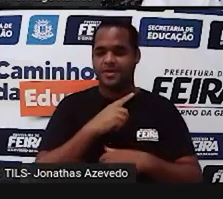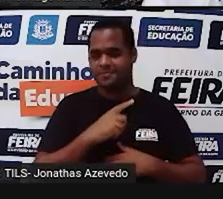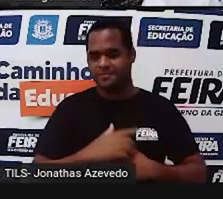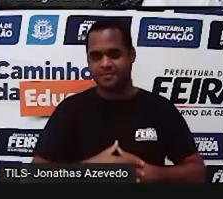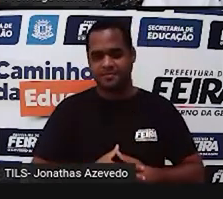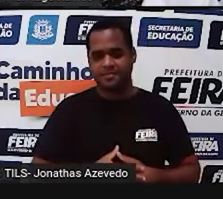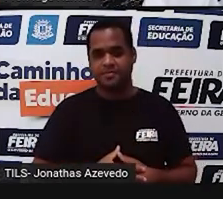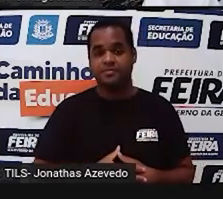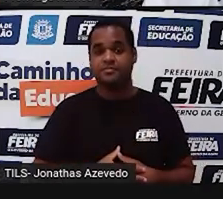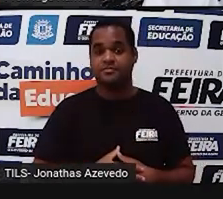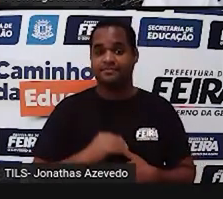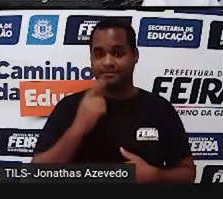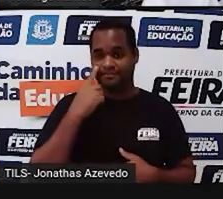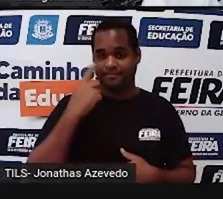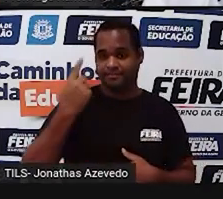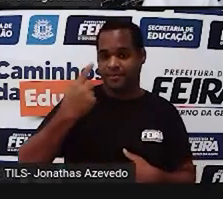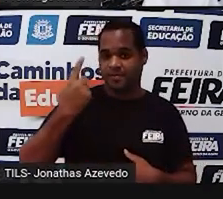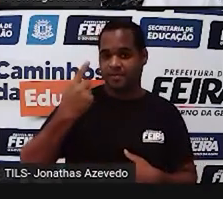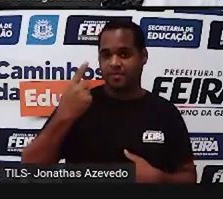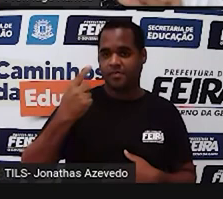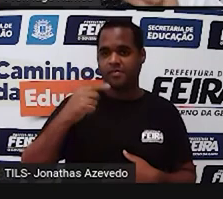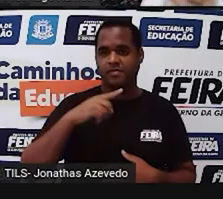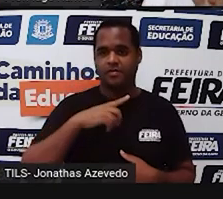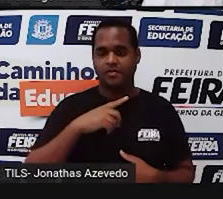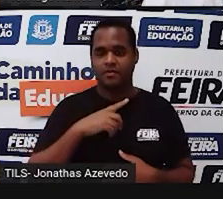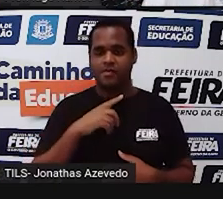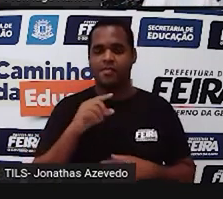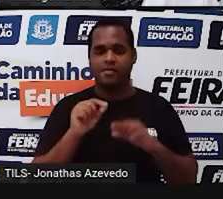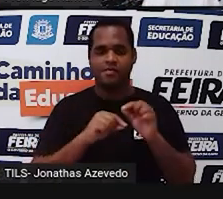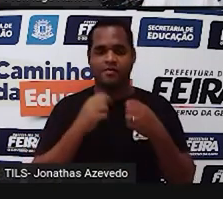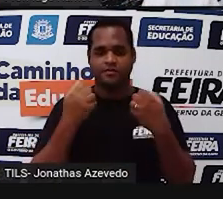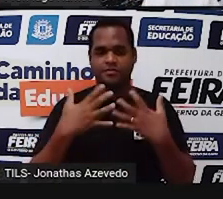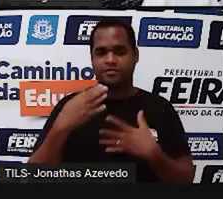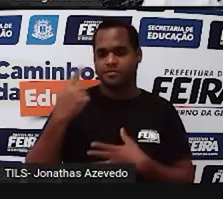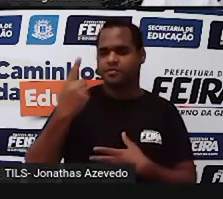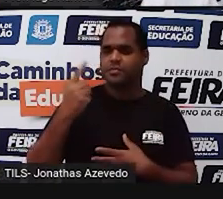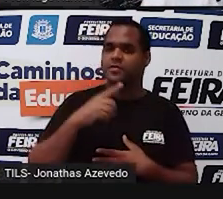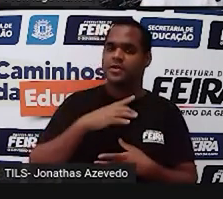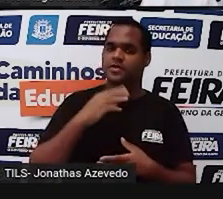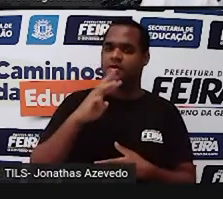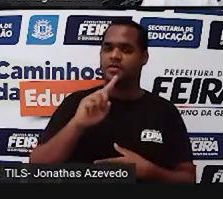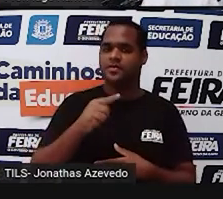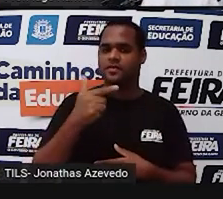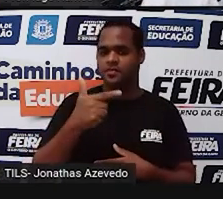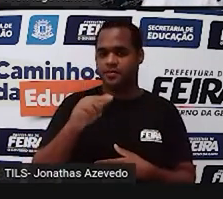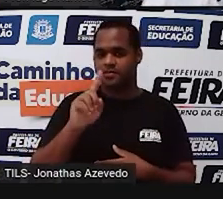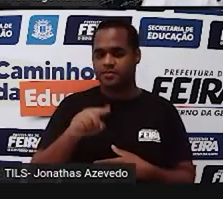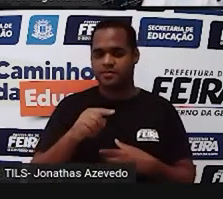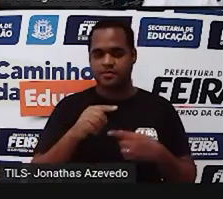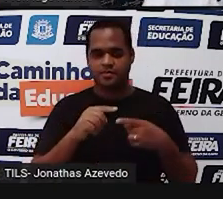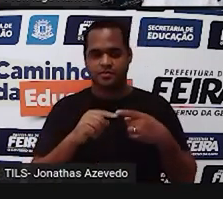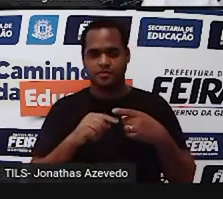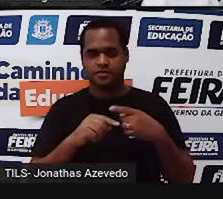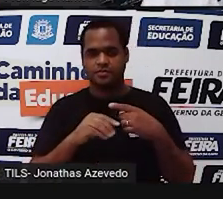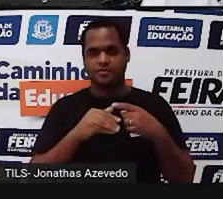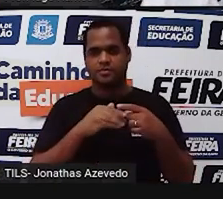Então primeiro vai multiplicar ali, lá na parte de cima, 3,2 vezes